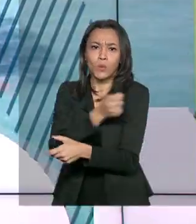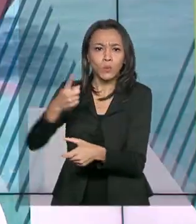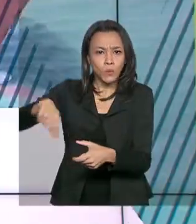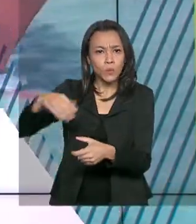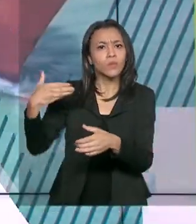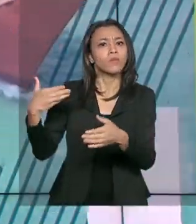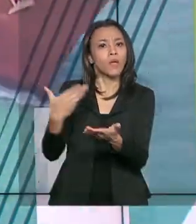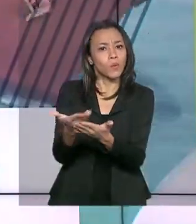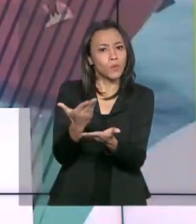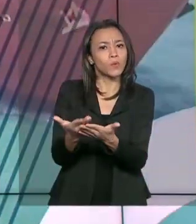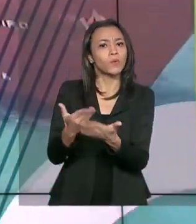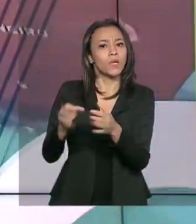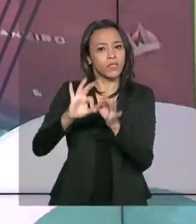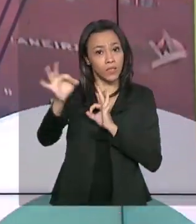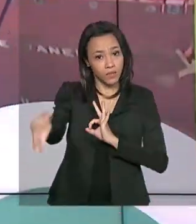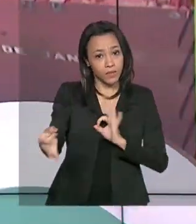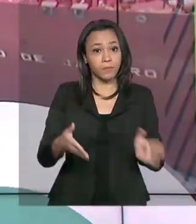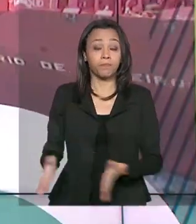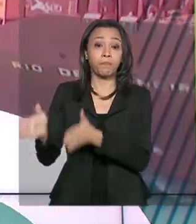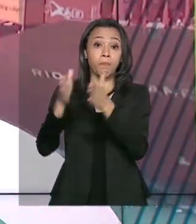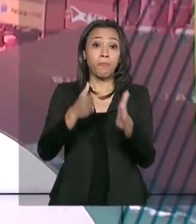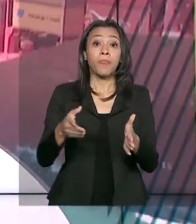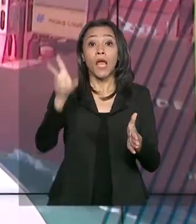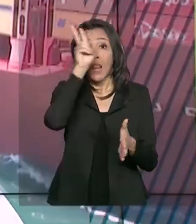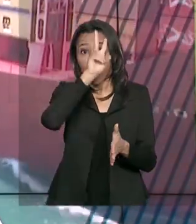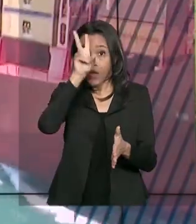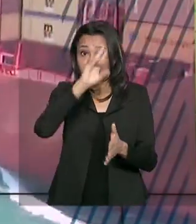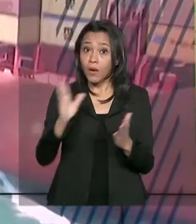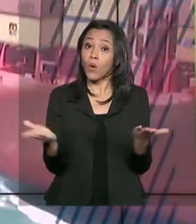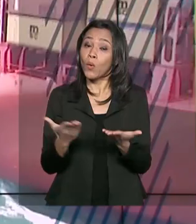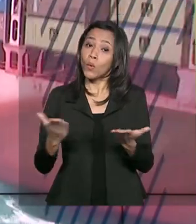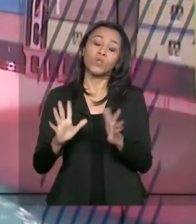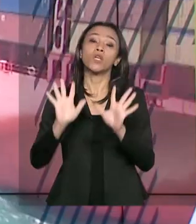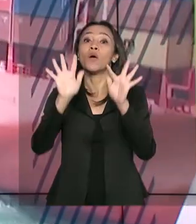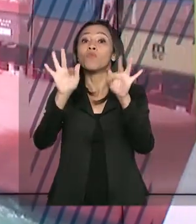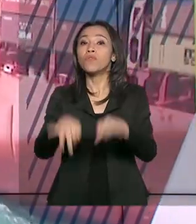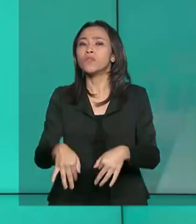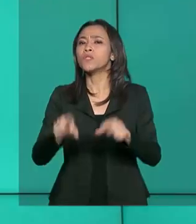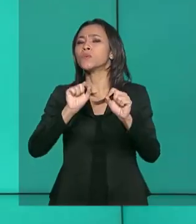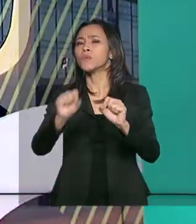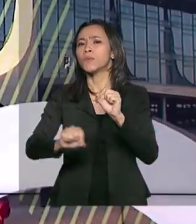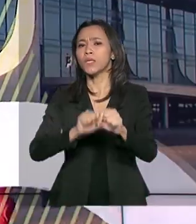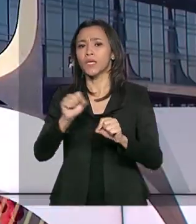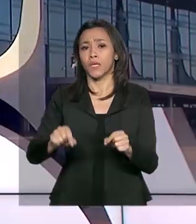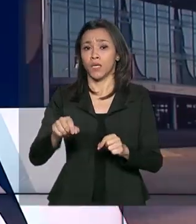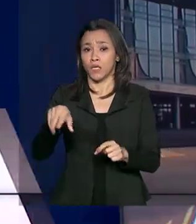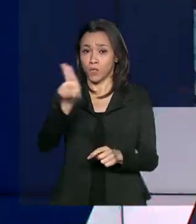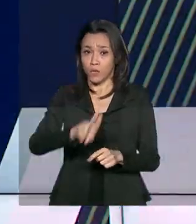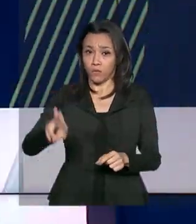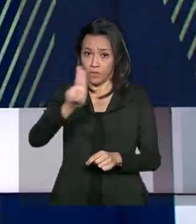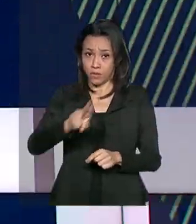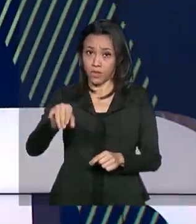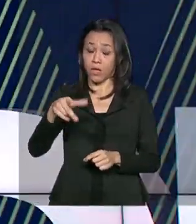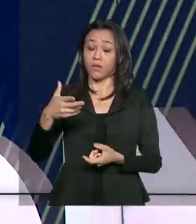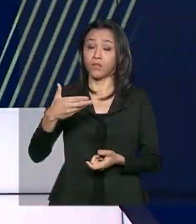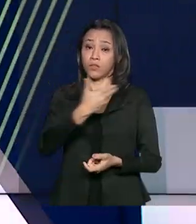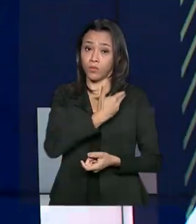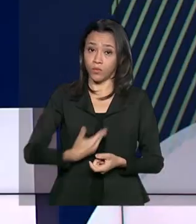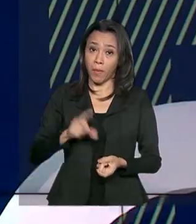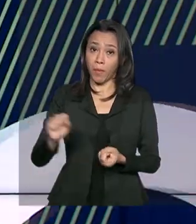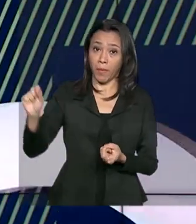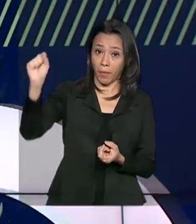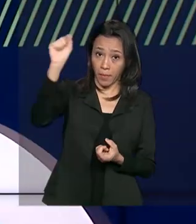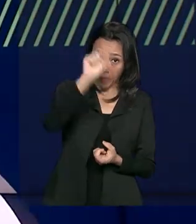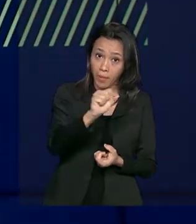E a gente lembra que termina hoje o prazo de adesão das instituições de ensino de educação superior